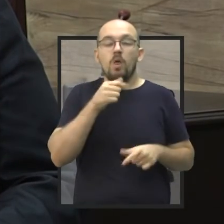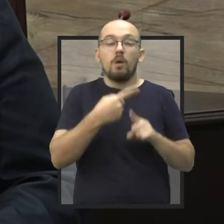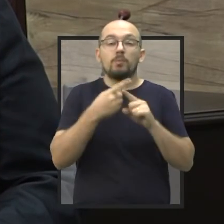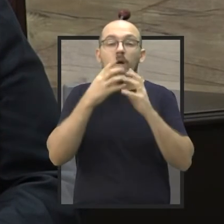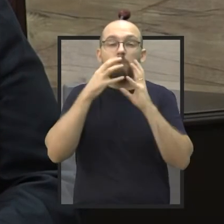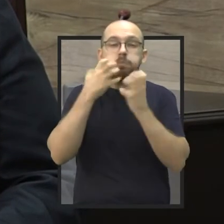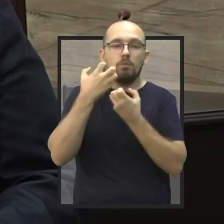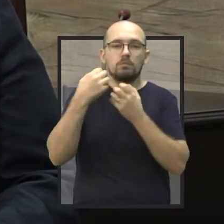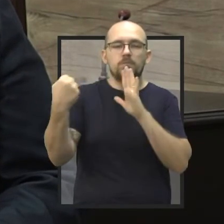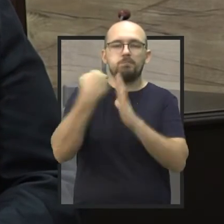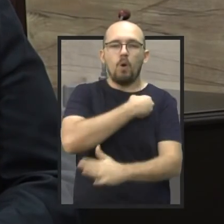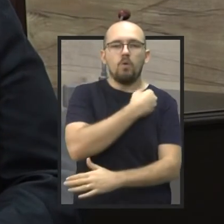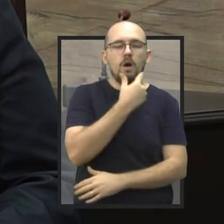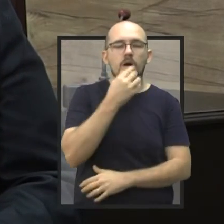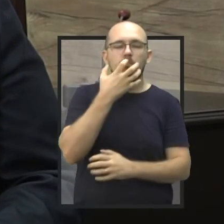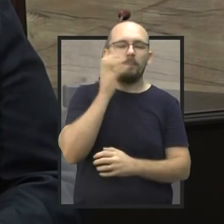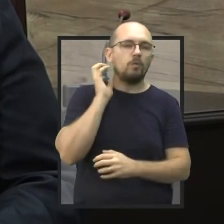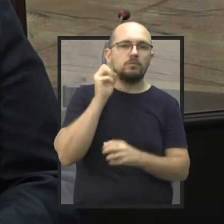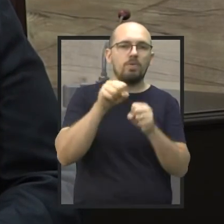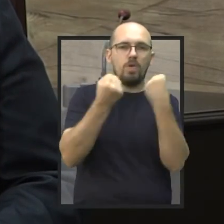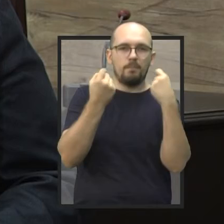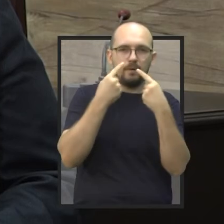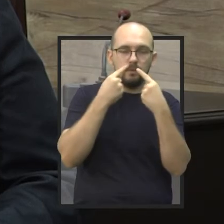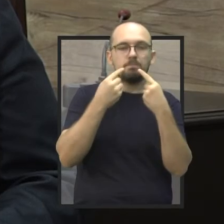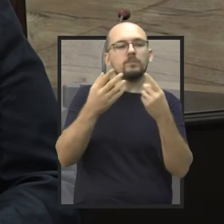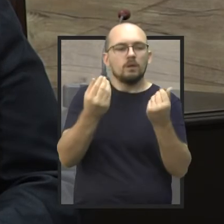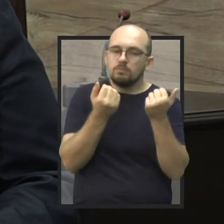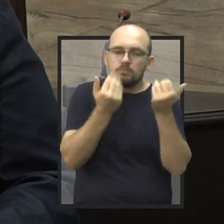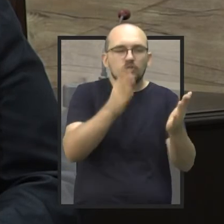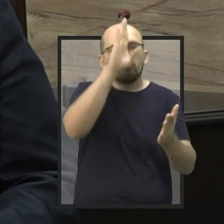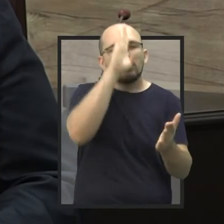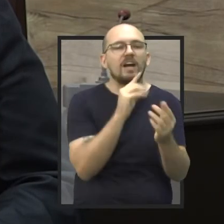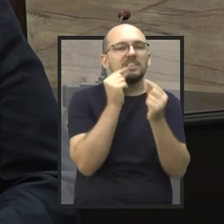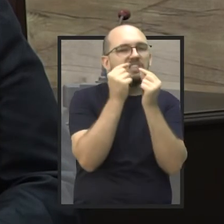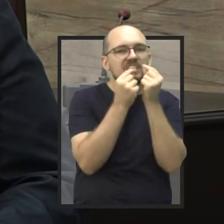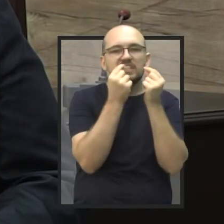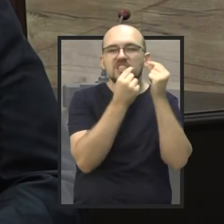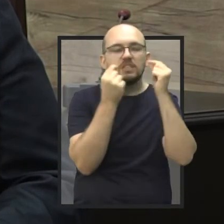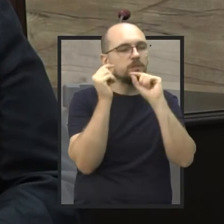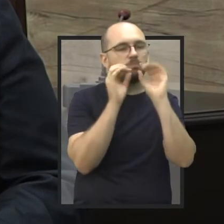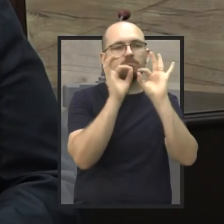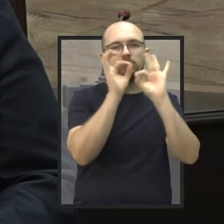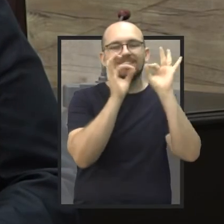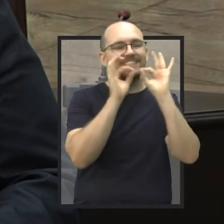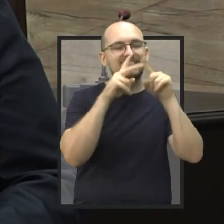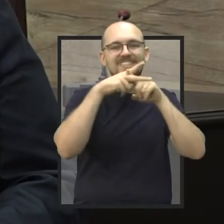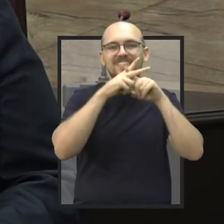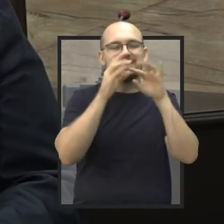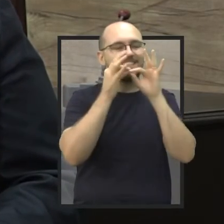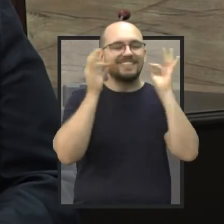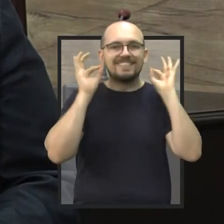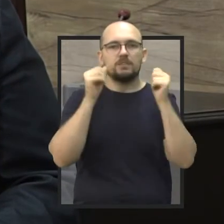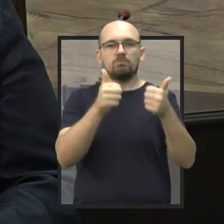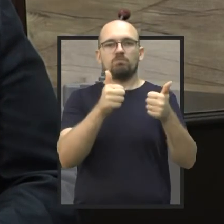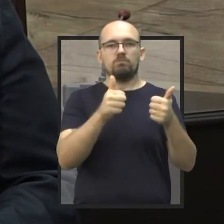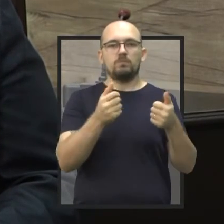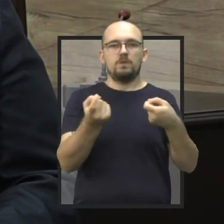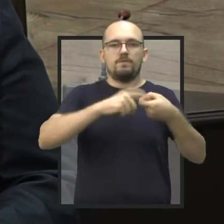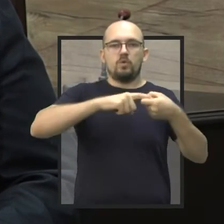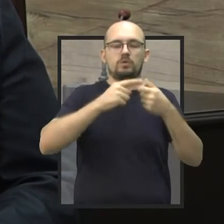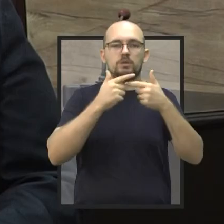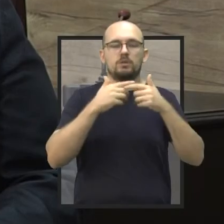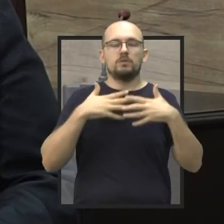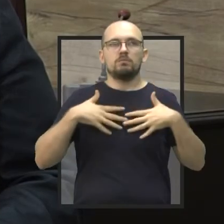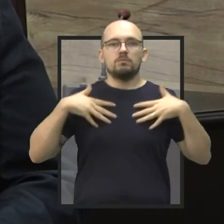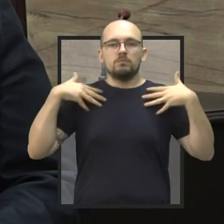vítimas de violência. Ele dá o tratamento odontológico às mulheres que foram vítimas de agressões. e eu